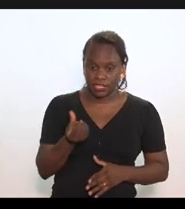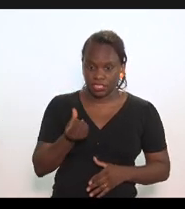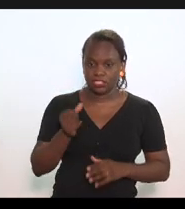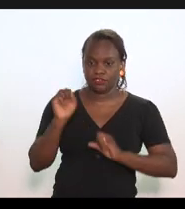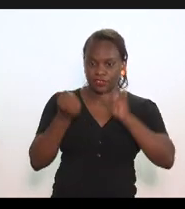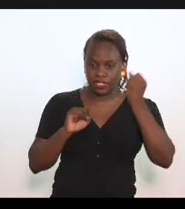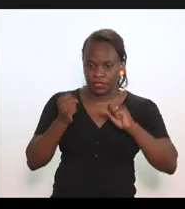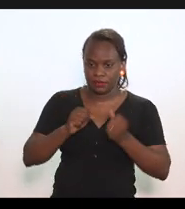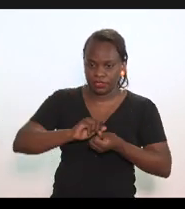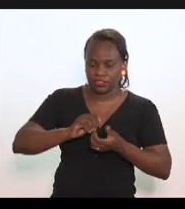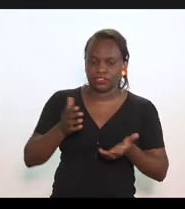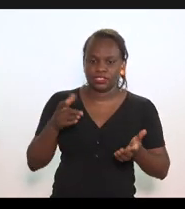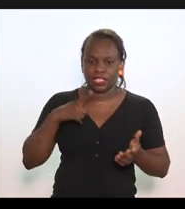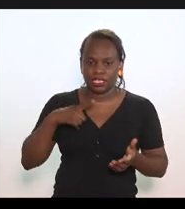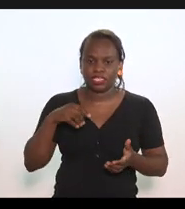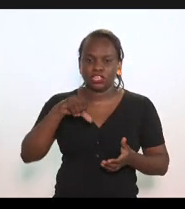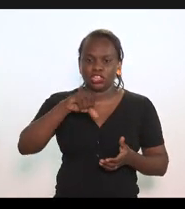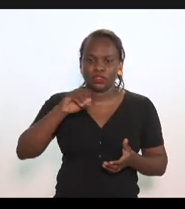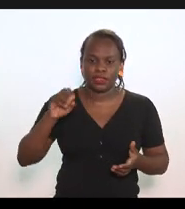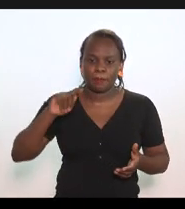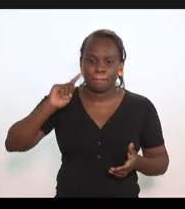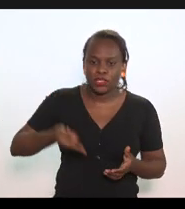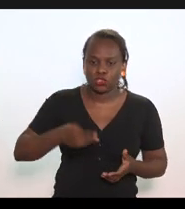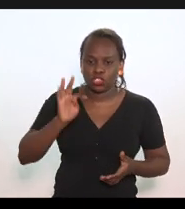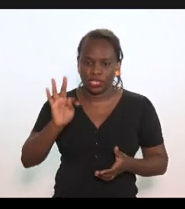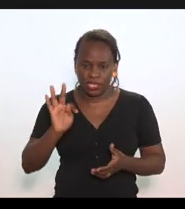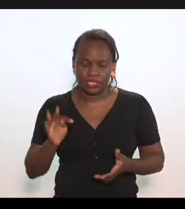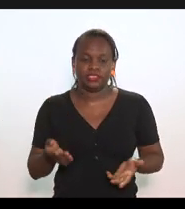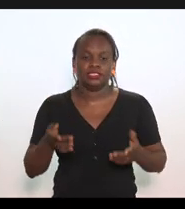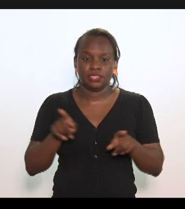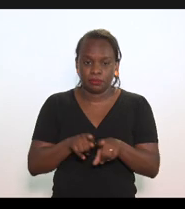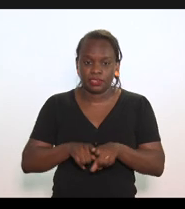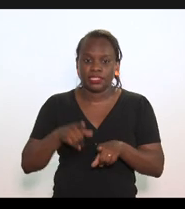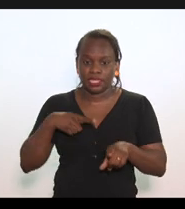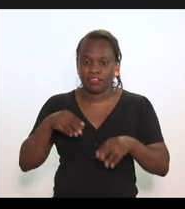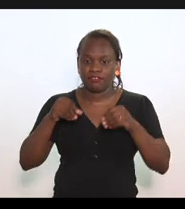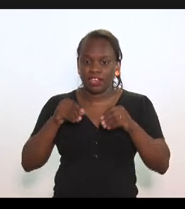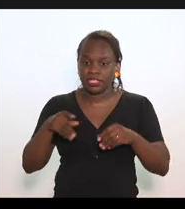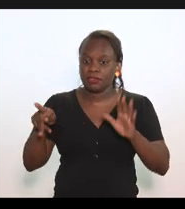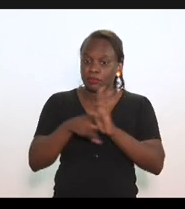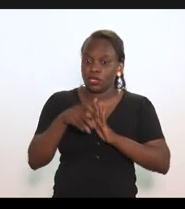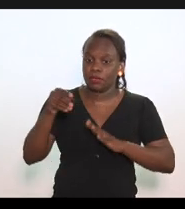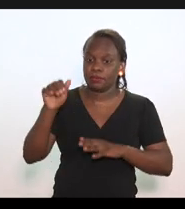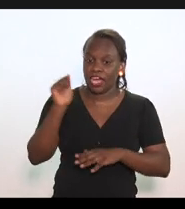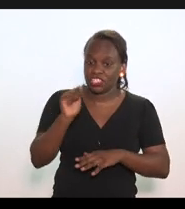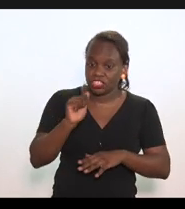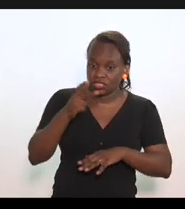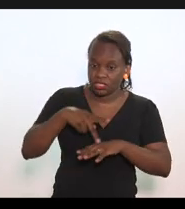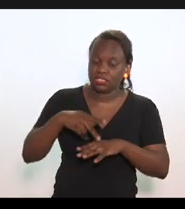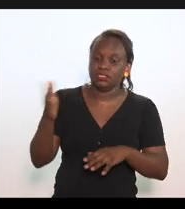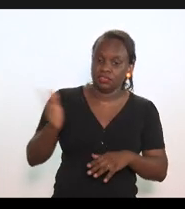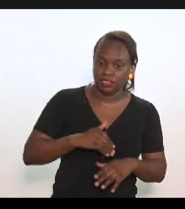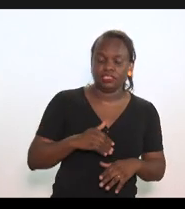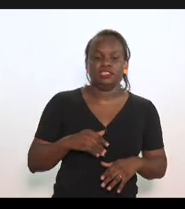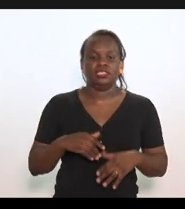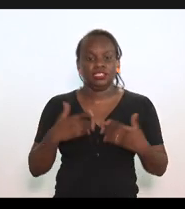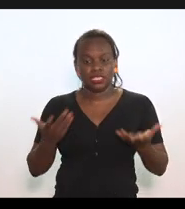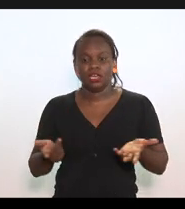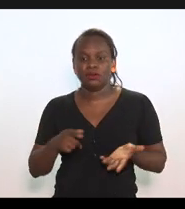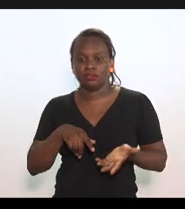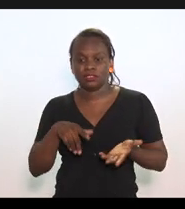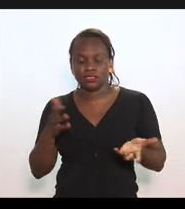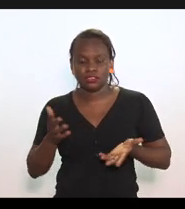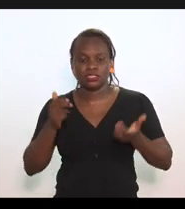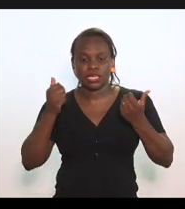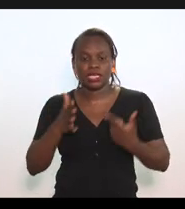com capacidade instalada 900 mil toneladas e ainda recebe a entrada de farinha da Argentina. É isto que a gente vem querer